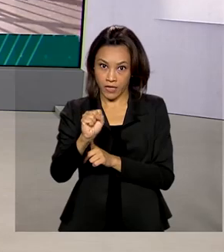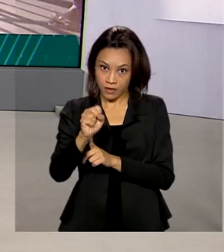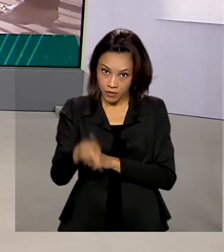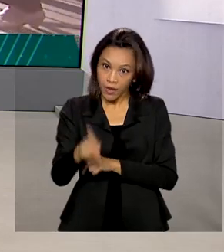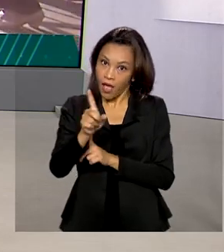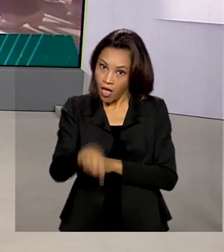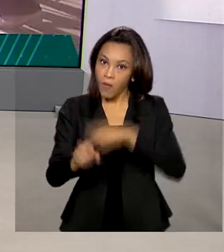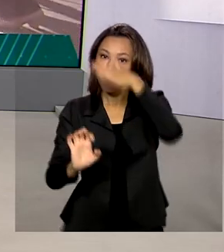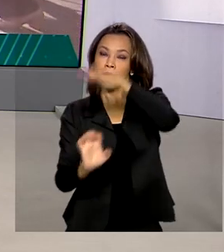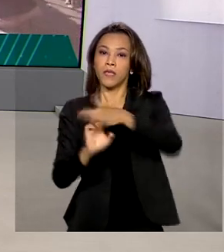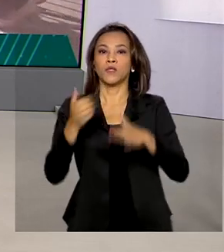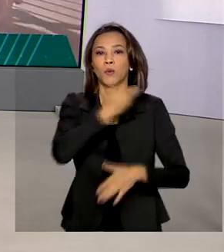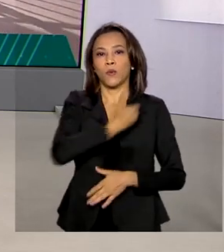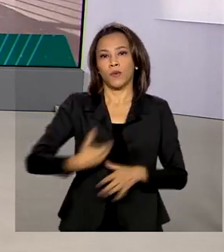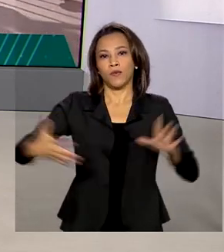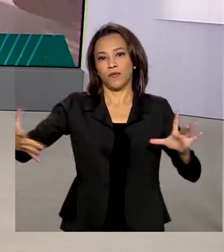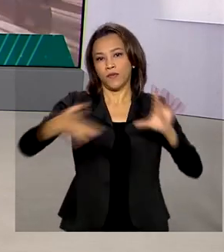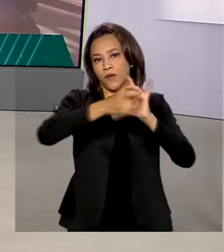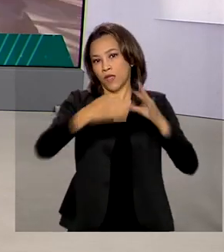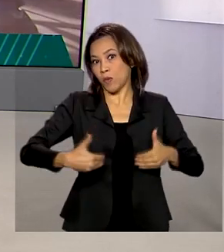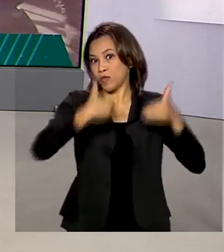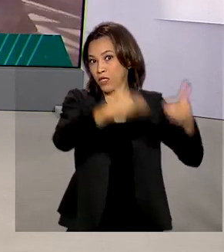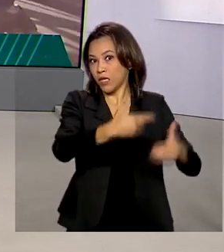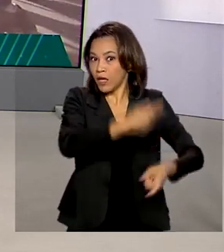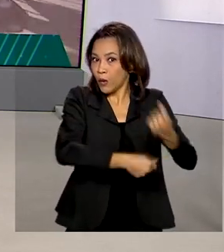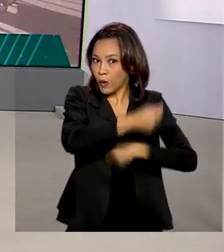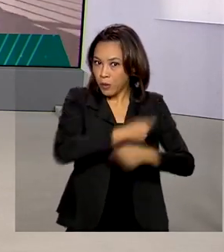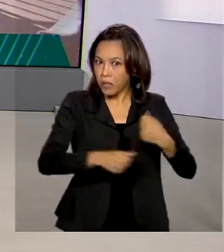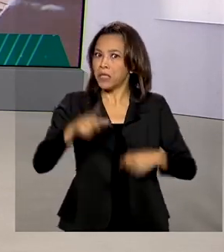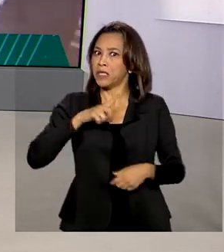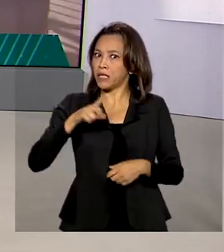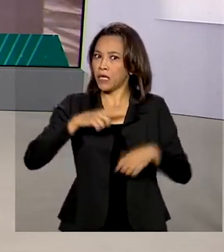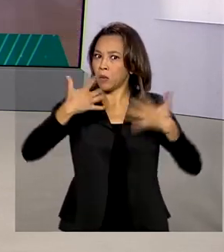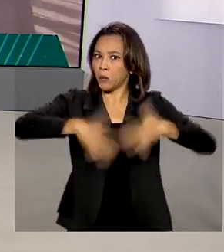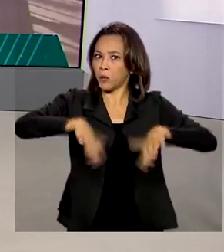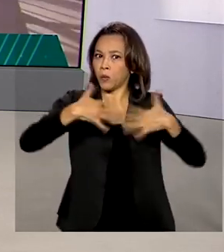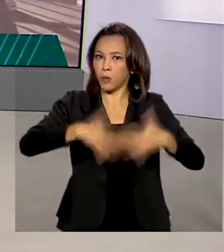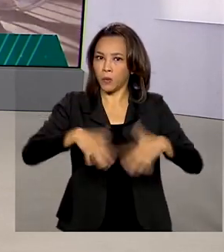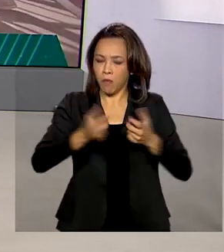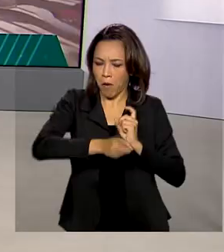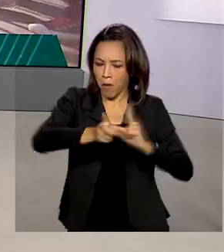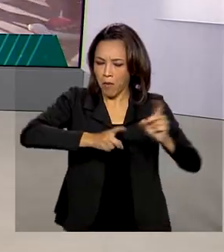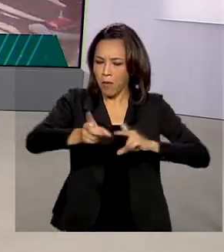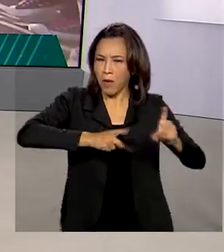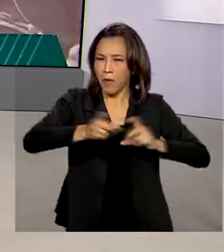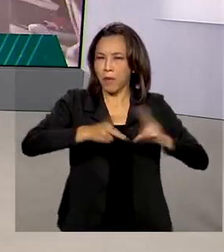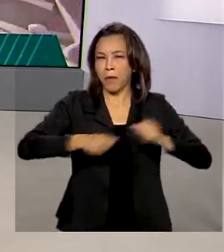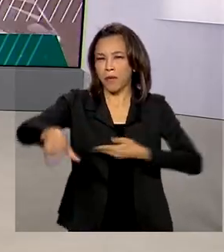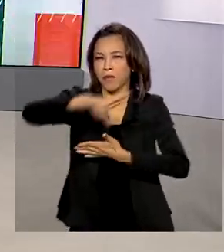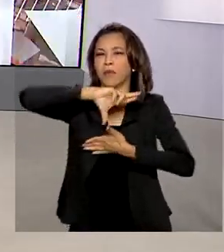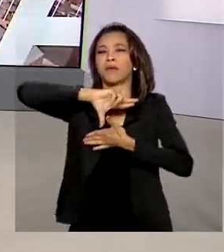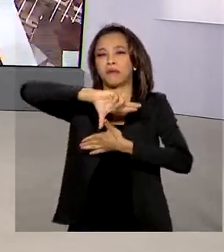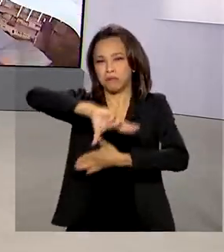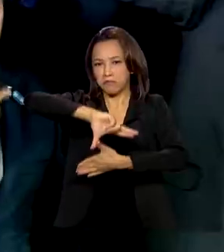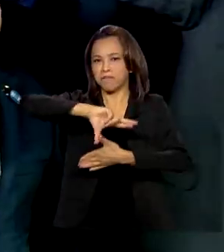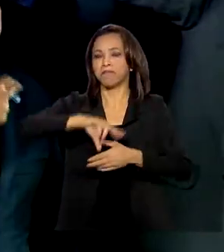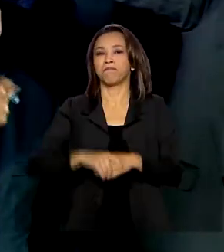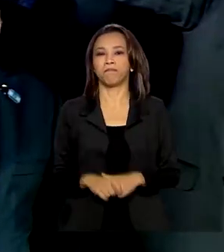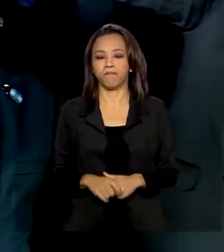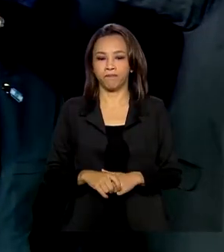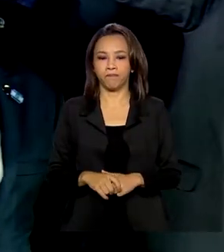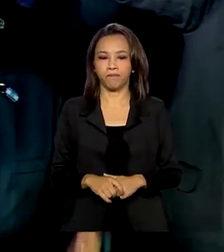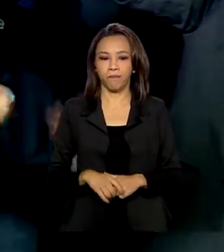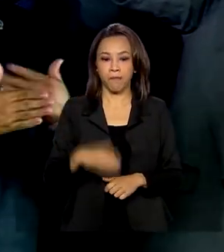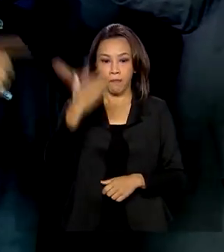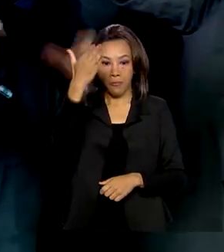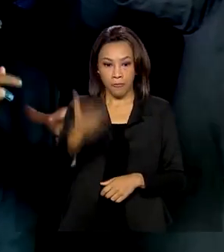pública vinculada ao Ministério da Economia e tem o título de maior entreposto comercial da América Latina. O